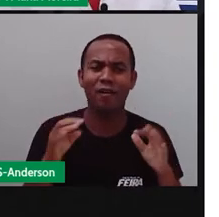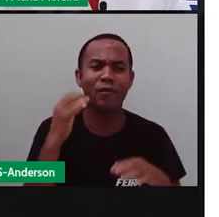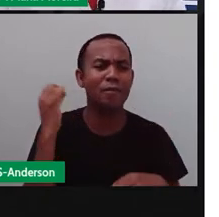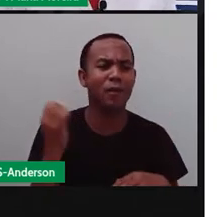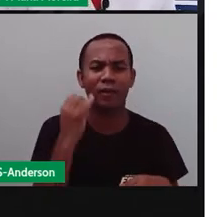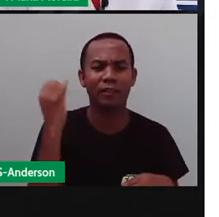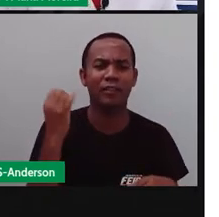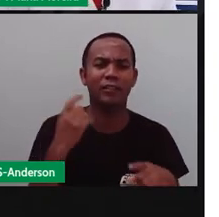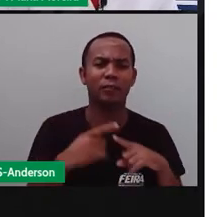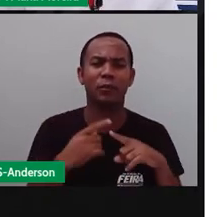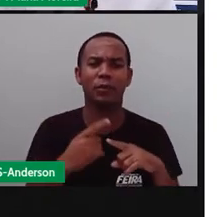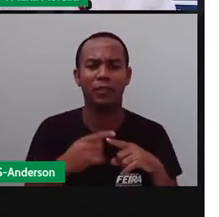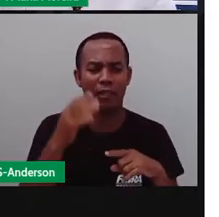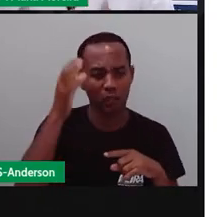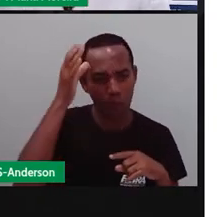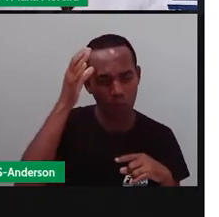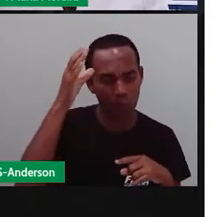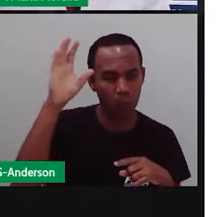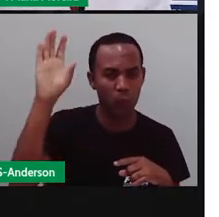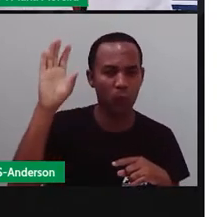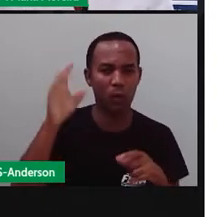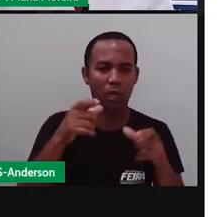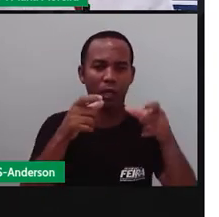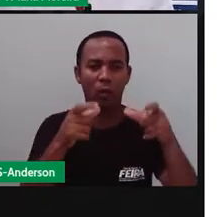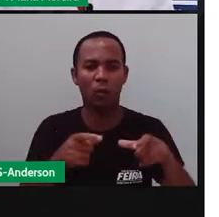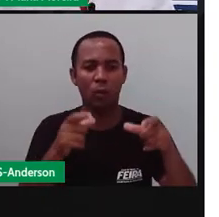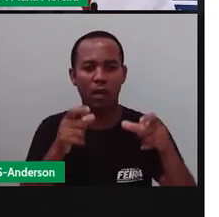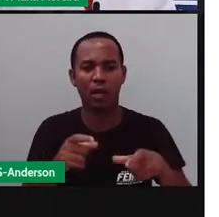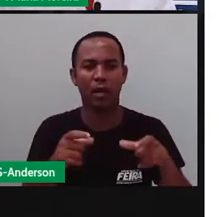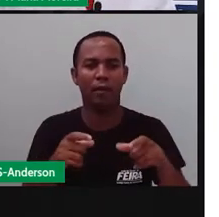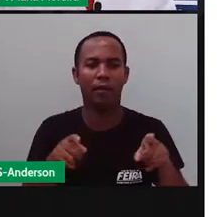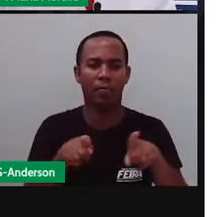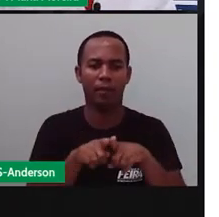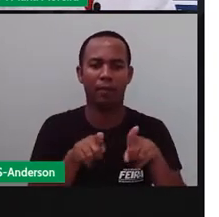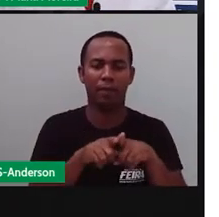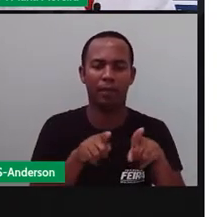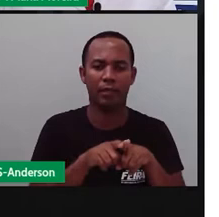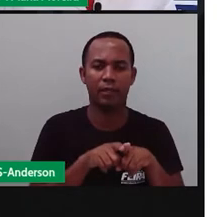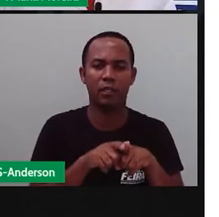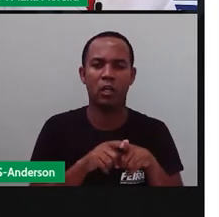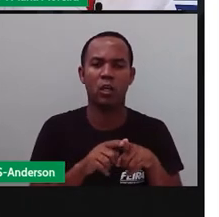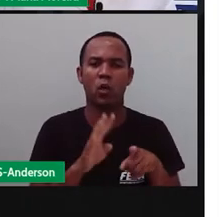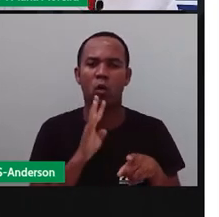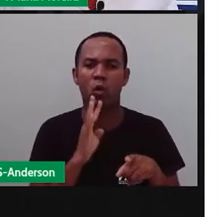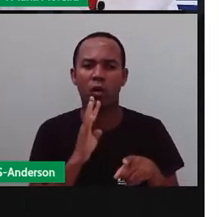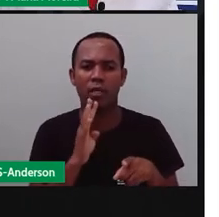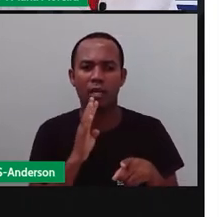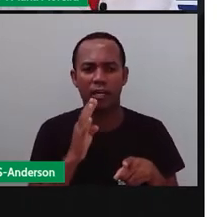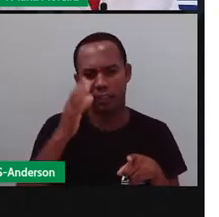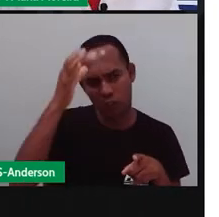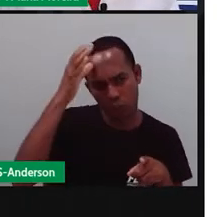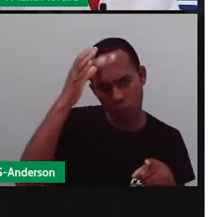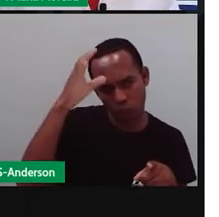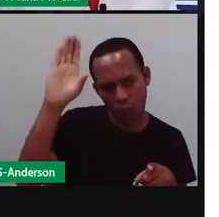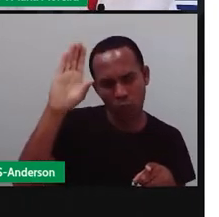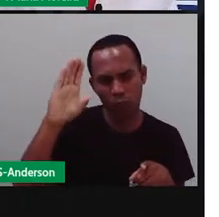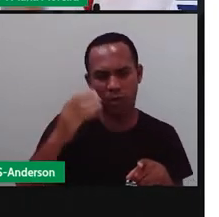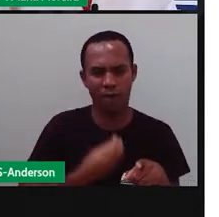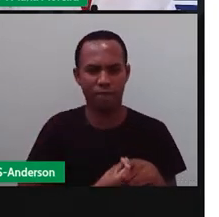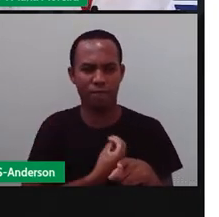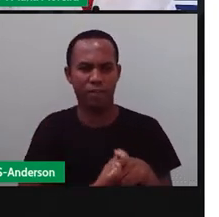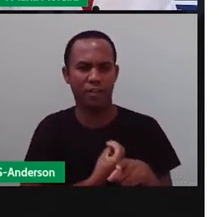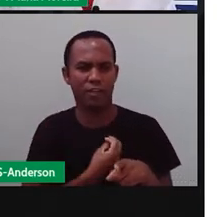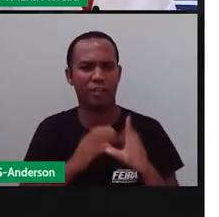pra o quê? Para a cultura de um local. Através delas se conhecem costumes, cotidiano das pessoas,